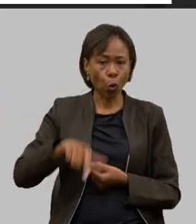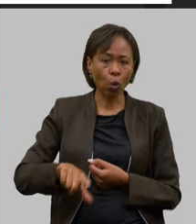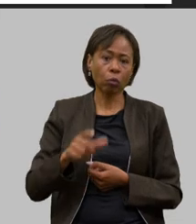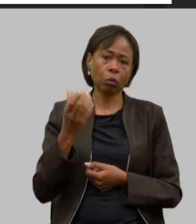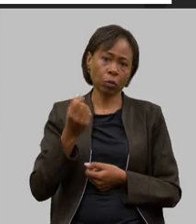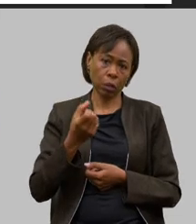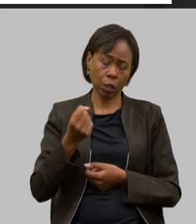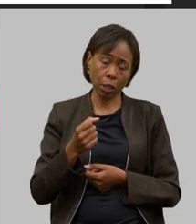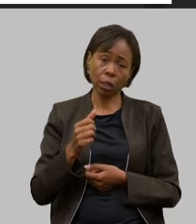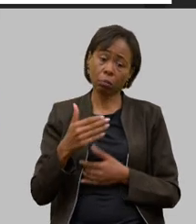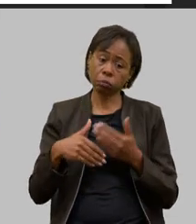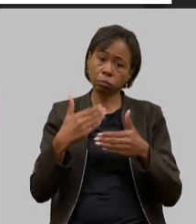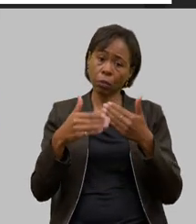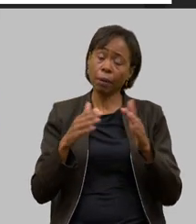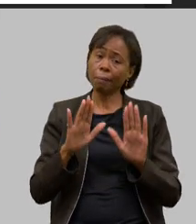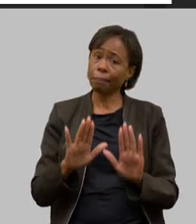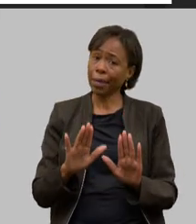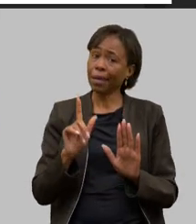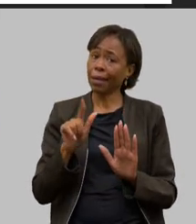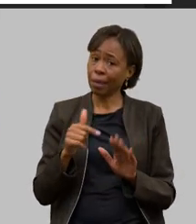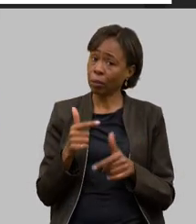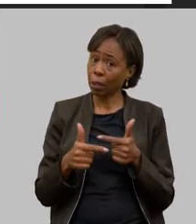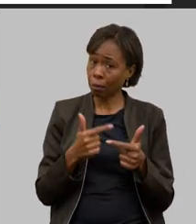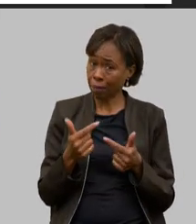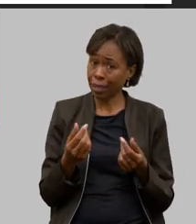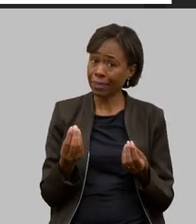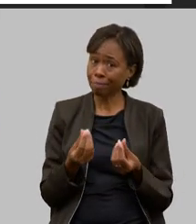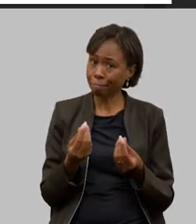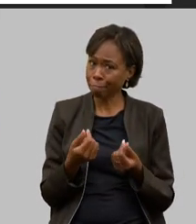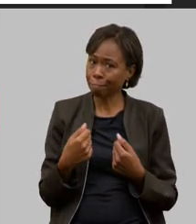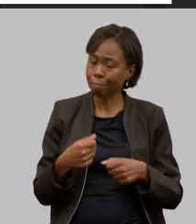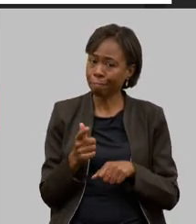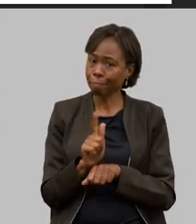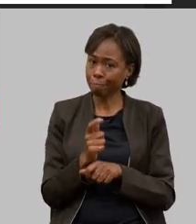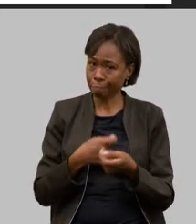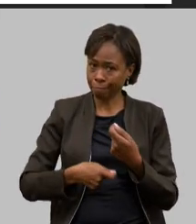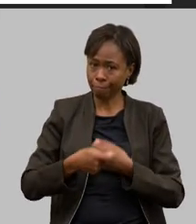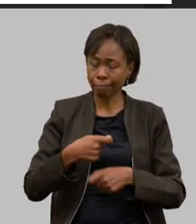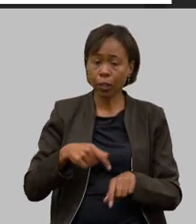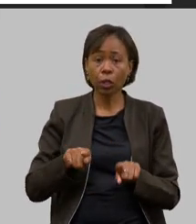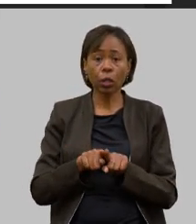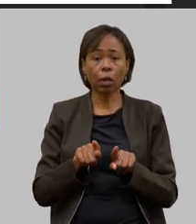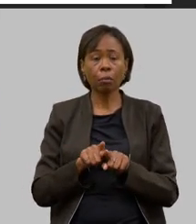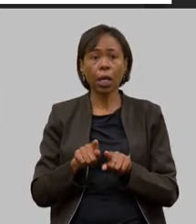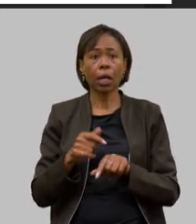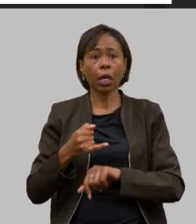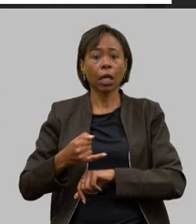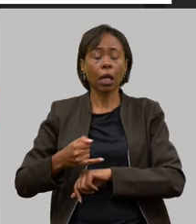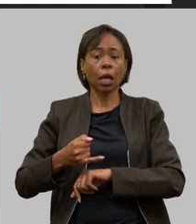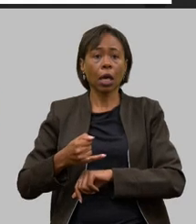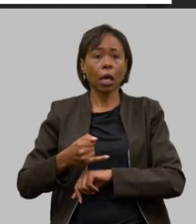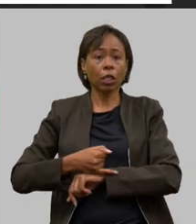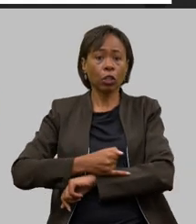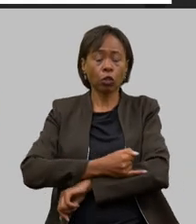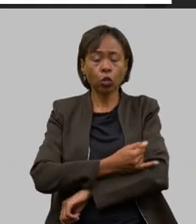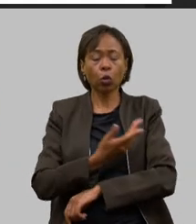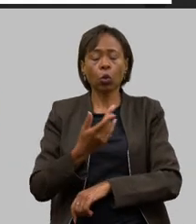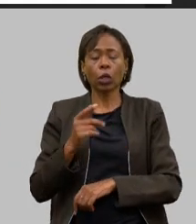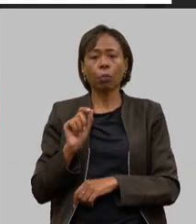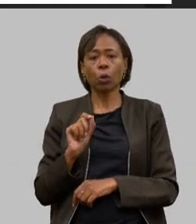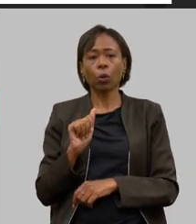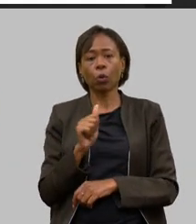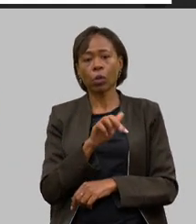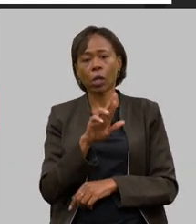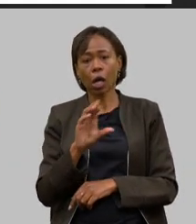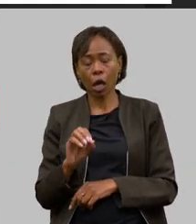dizer é uma atividade sensível que precisa de gestão infraestrutura para o desenvolvimento do agronegócio mineiro exemplo da malha